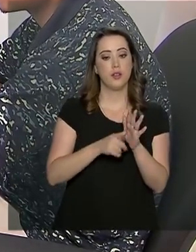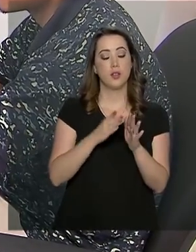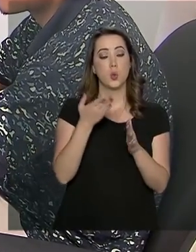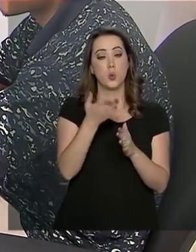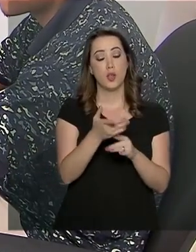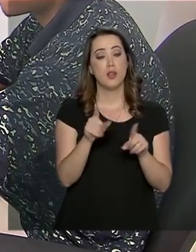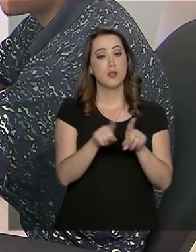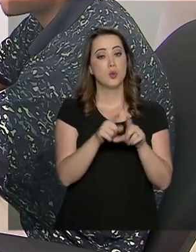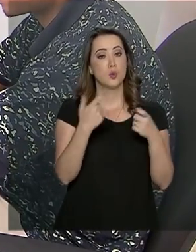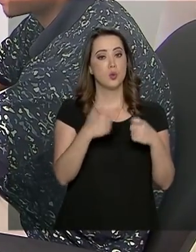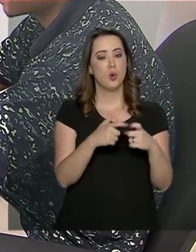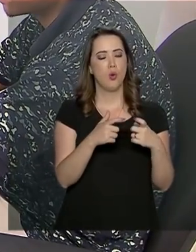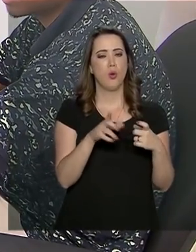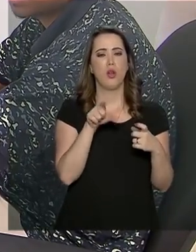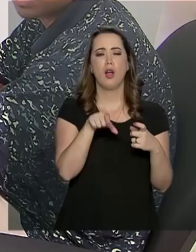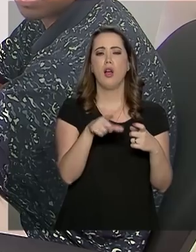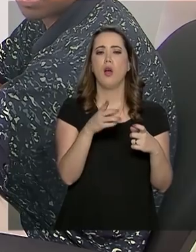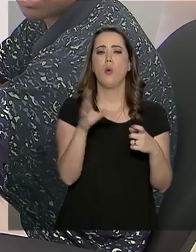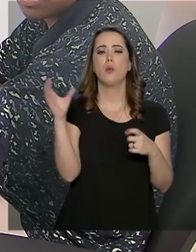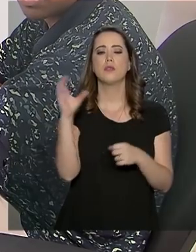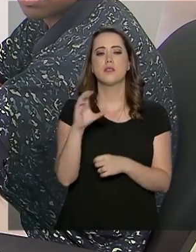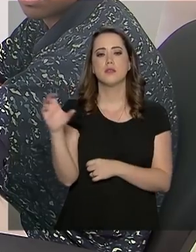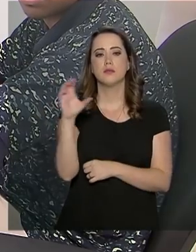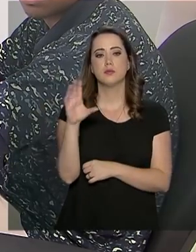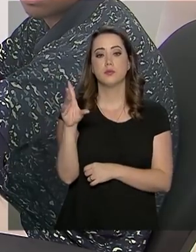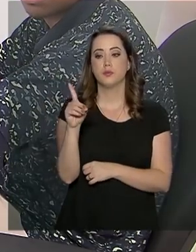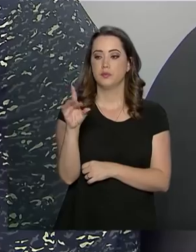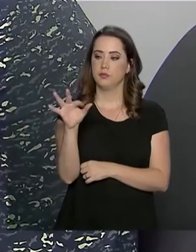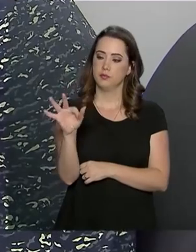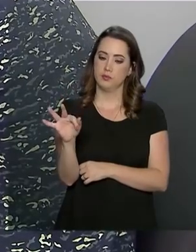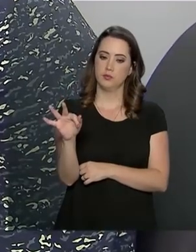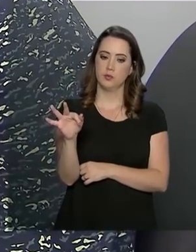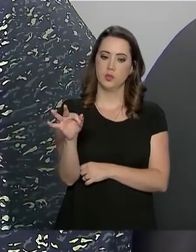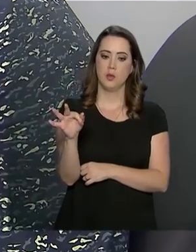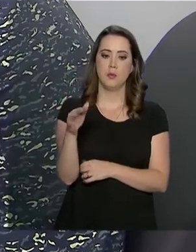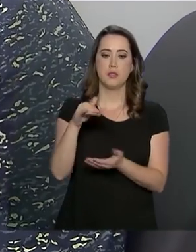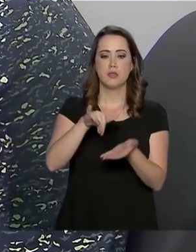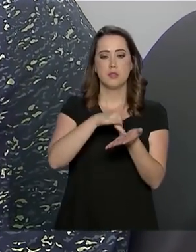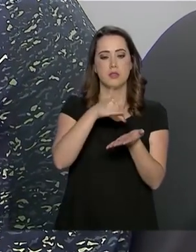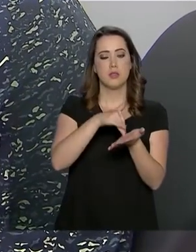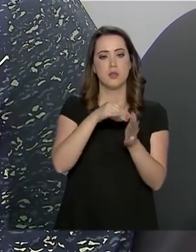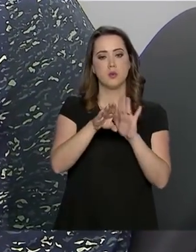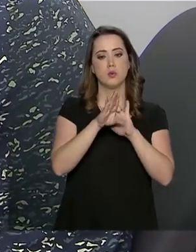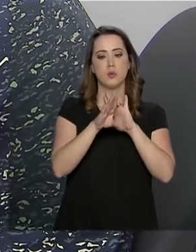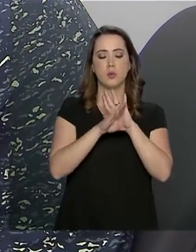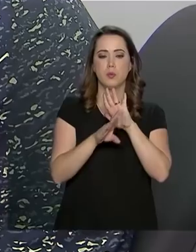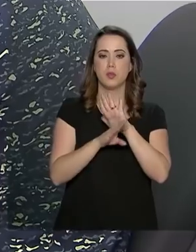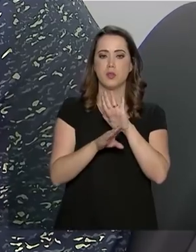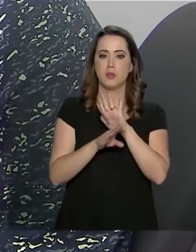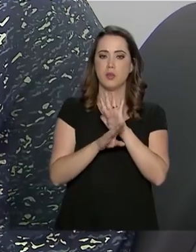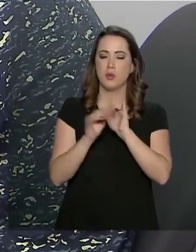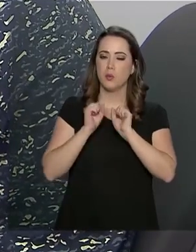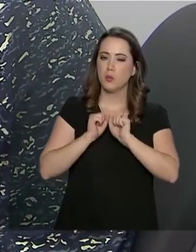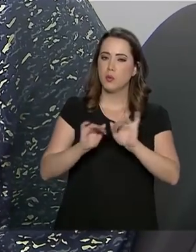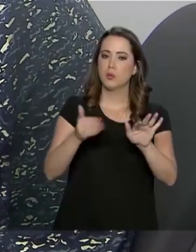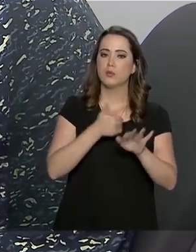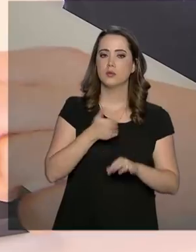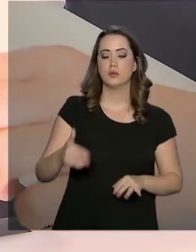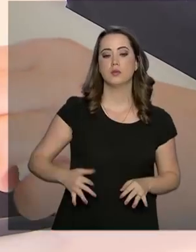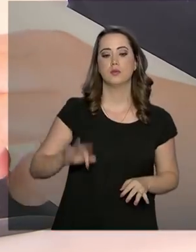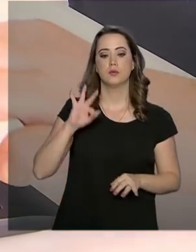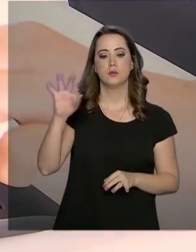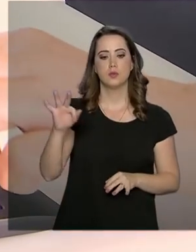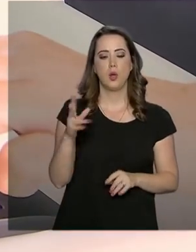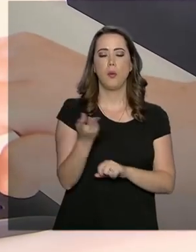ao Centro de Convivência em Ceilândia, no Distrito Federal, para se matricular no programa lançado pelo governo federal,